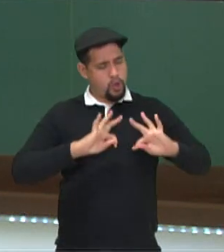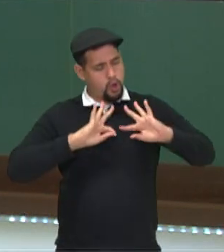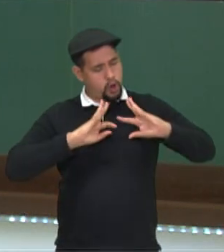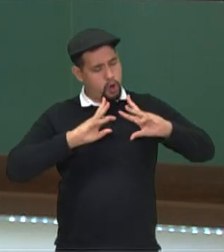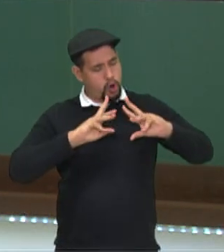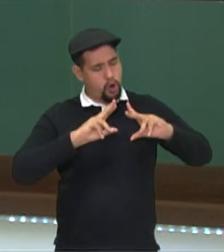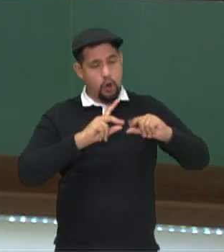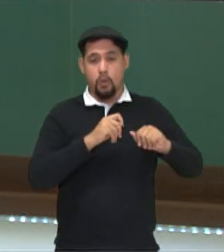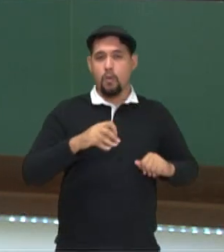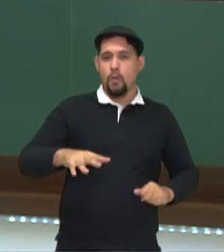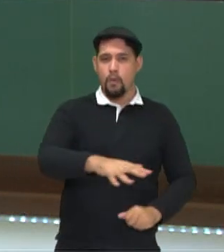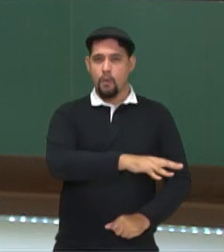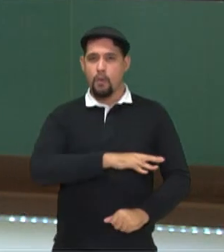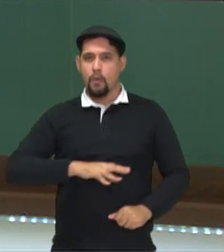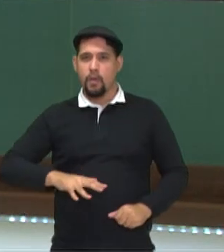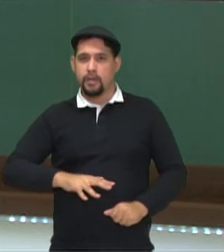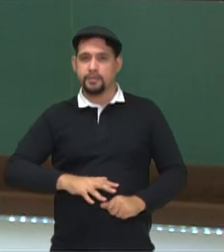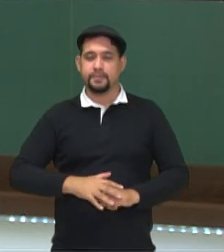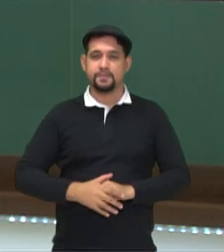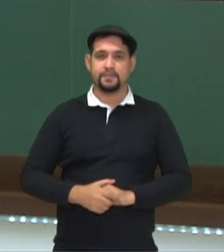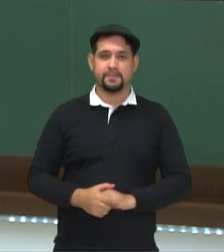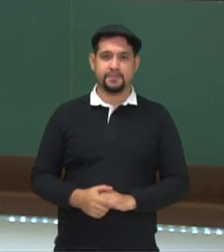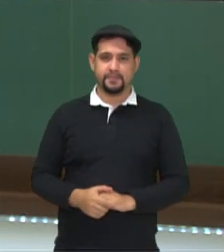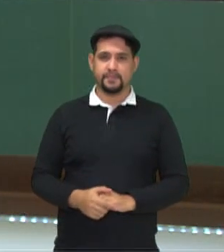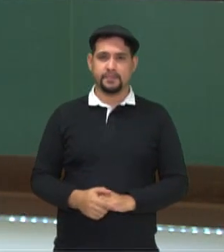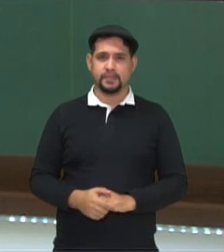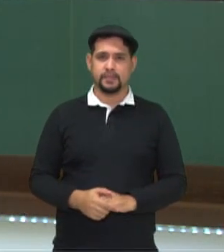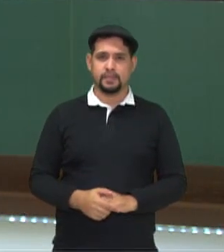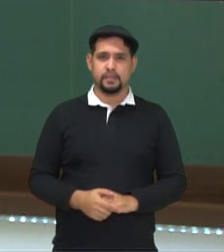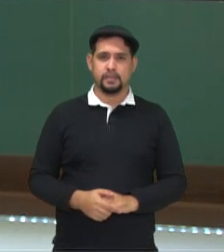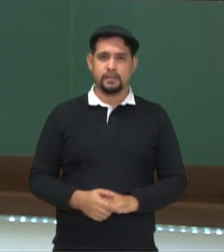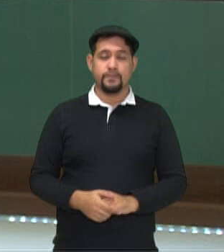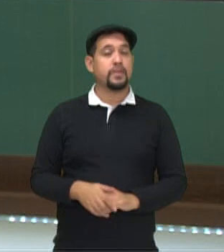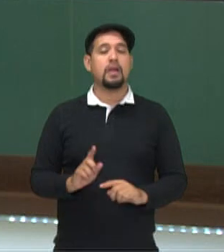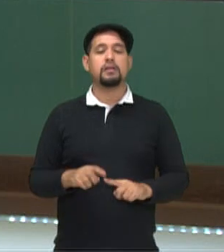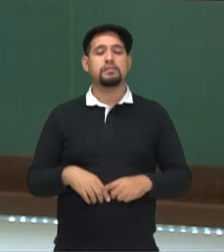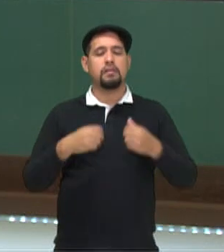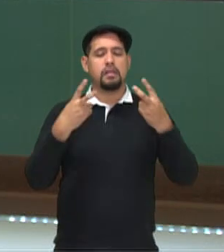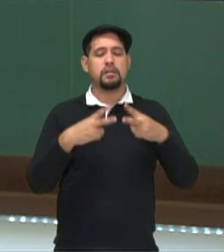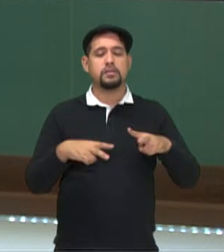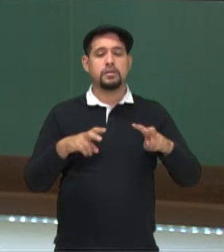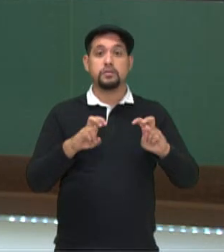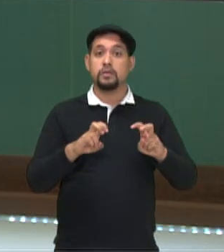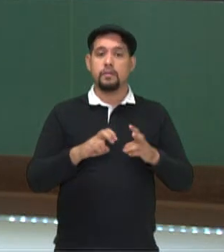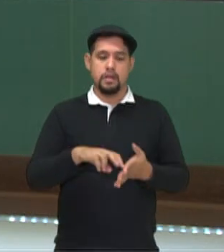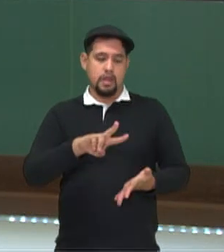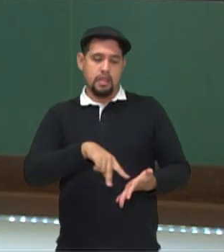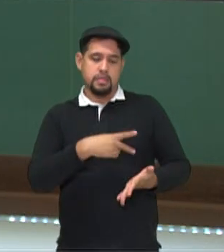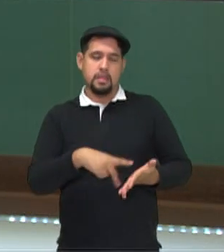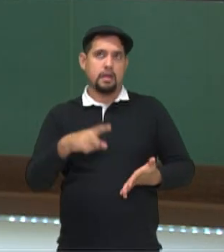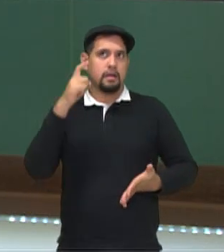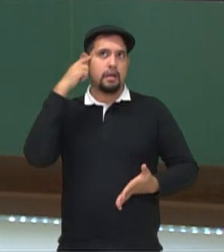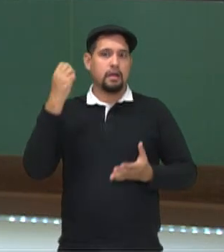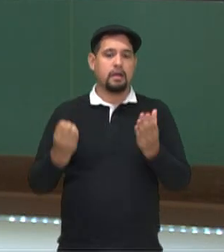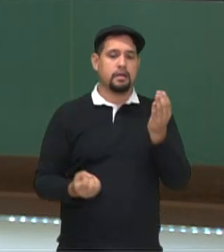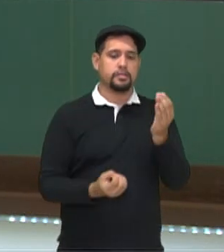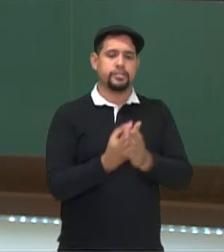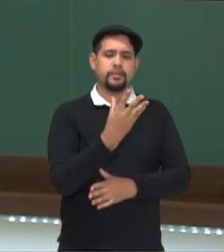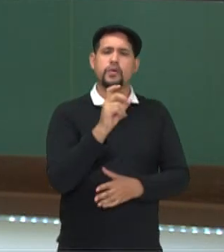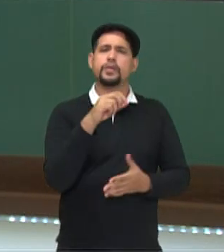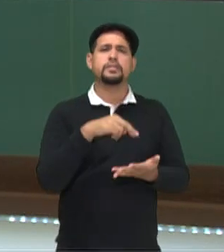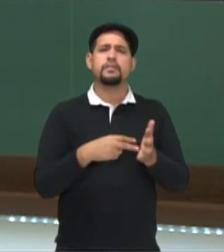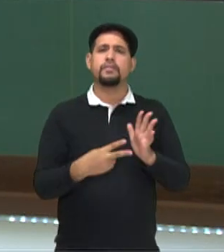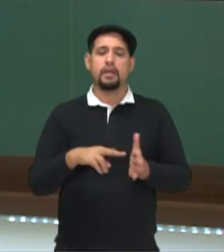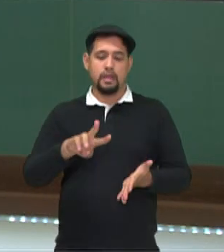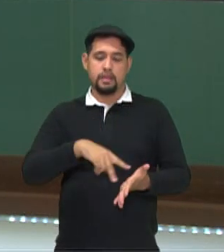todo o espaço. Daí a gente fala das danças criativas. O que são as danças criativas?